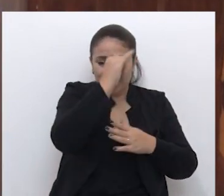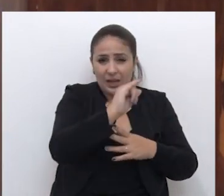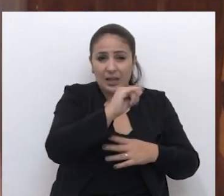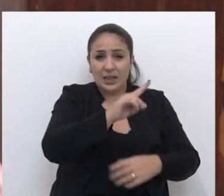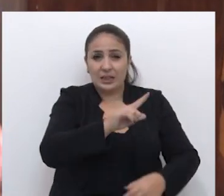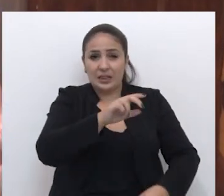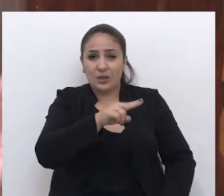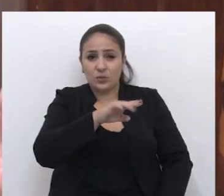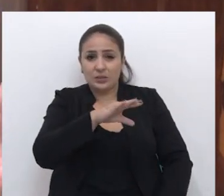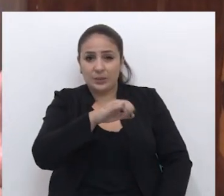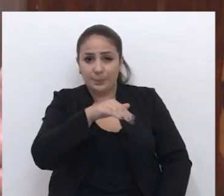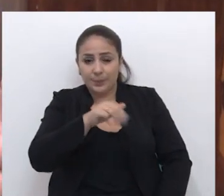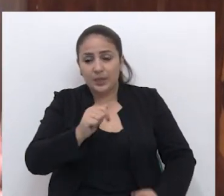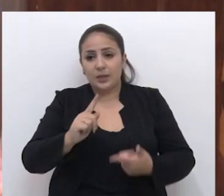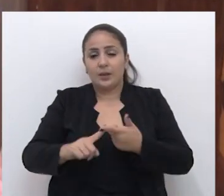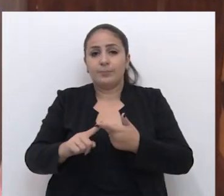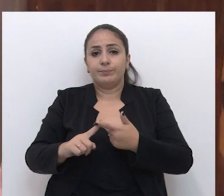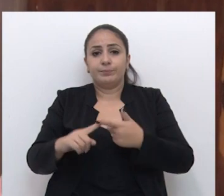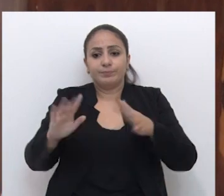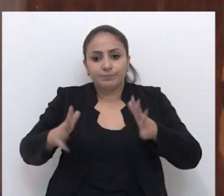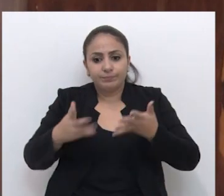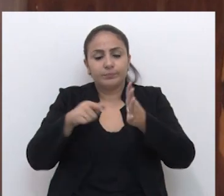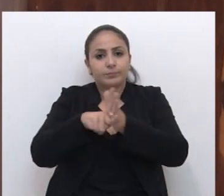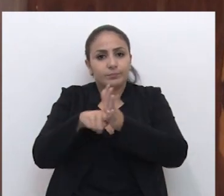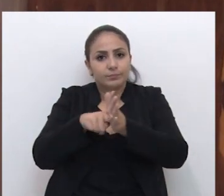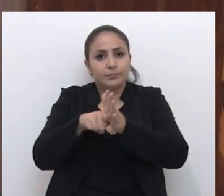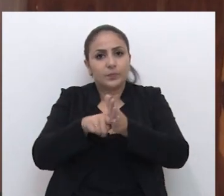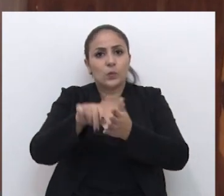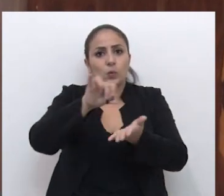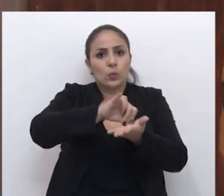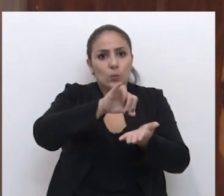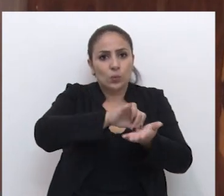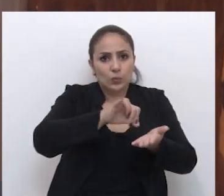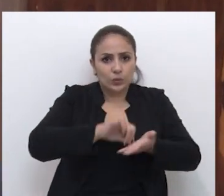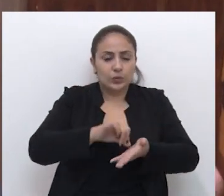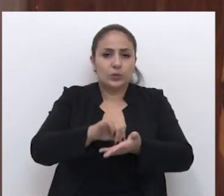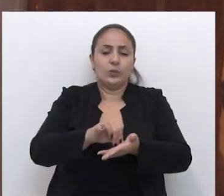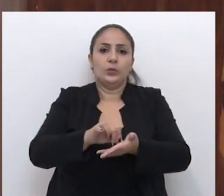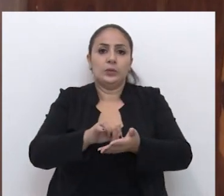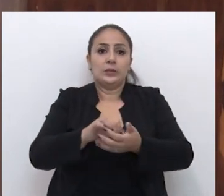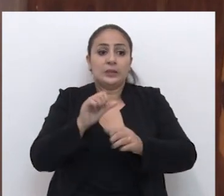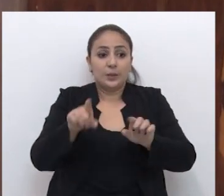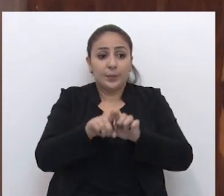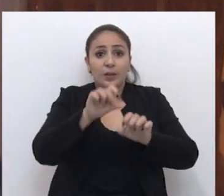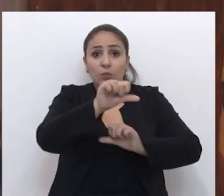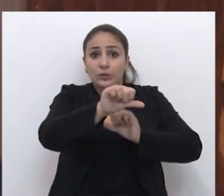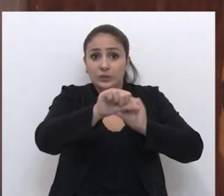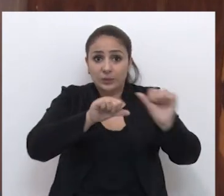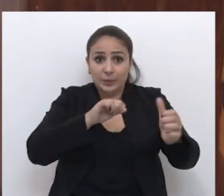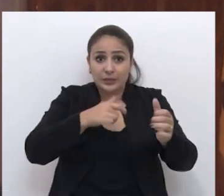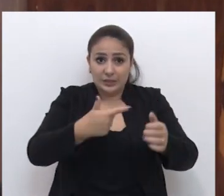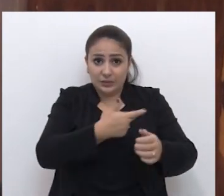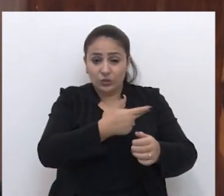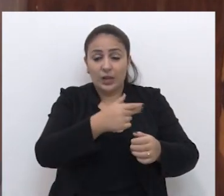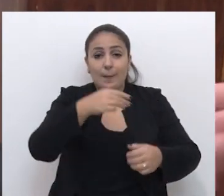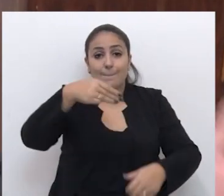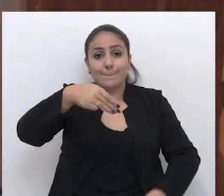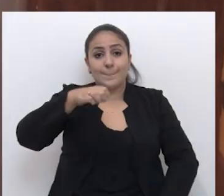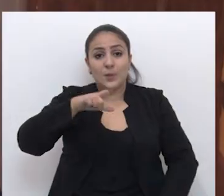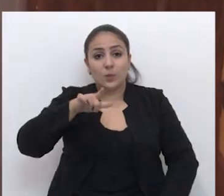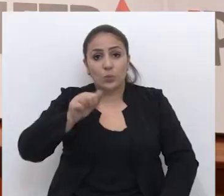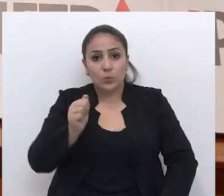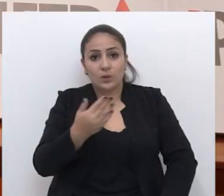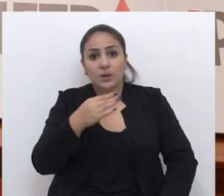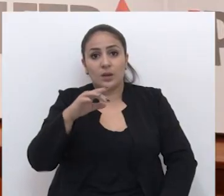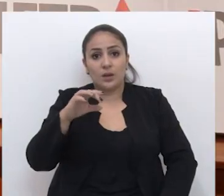pesquisa, ao incentivo de criação de núcleos de transplante de medula óssea no Rio Grande do Sul e no